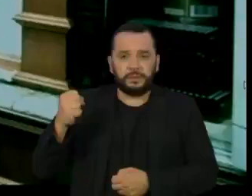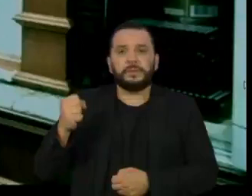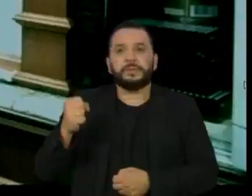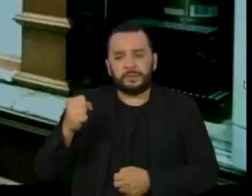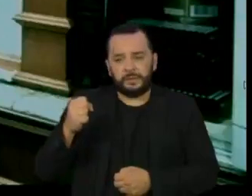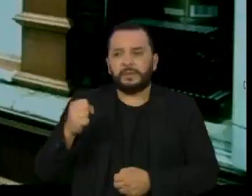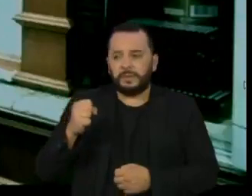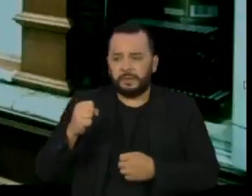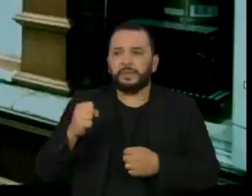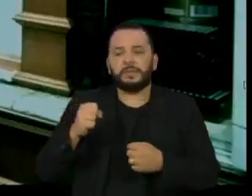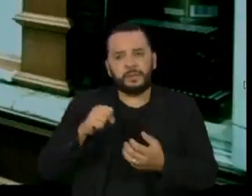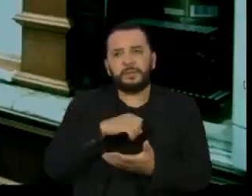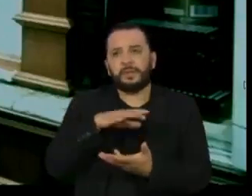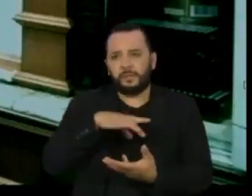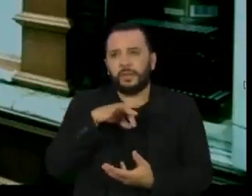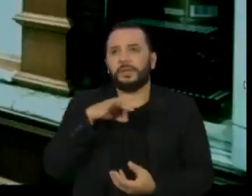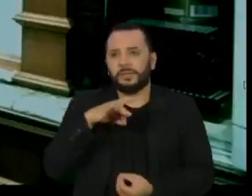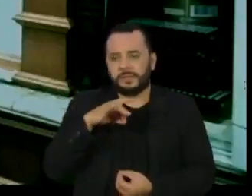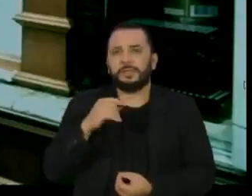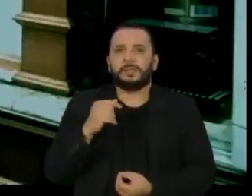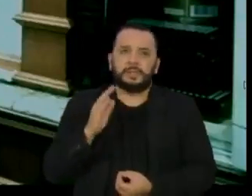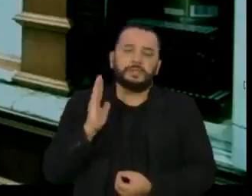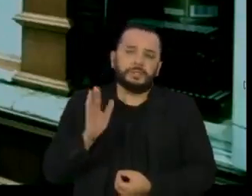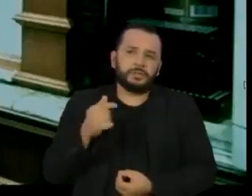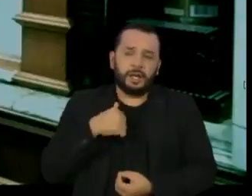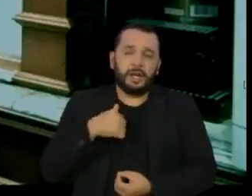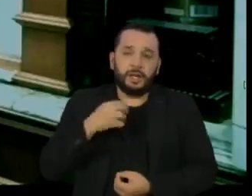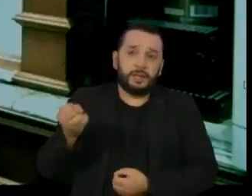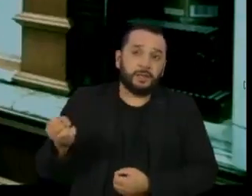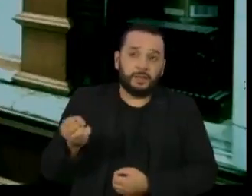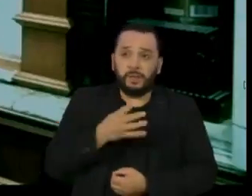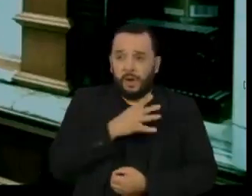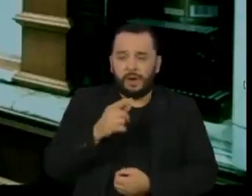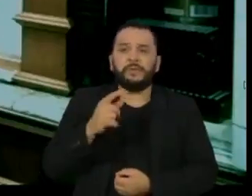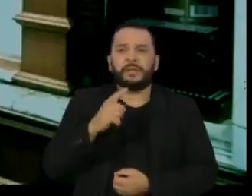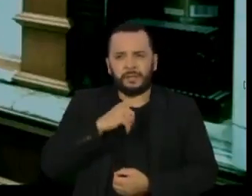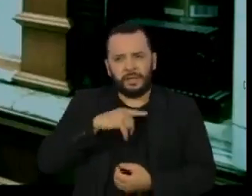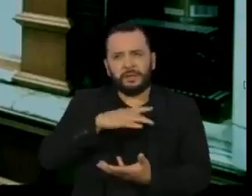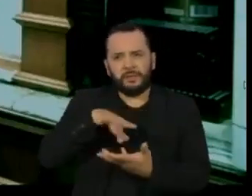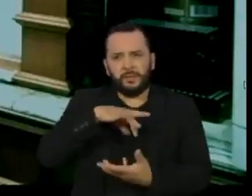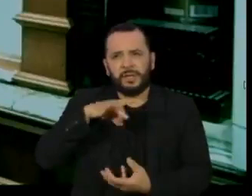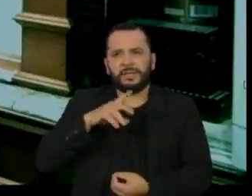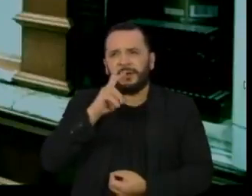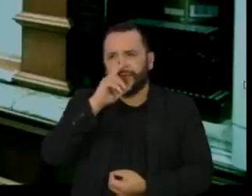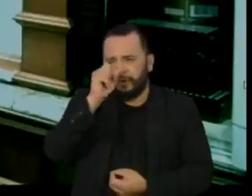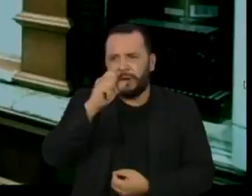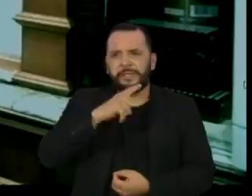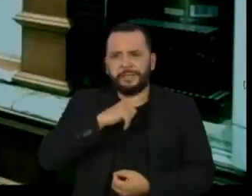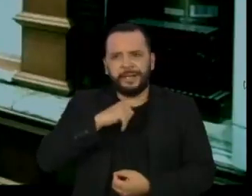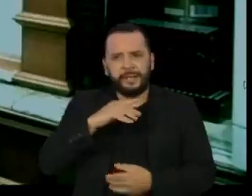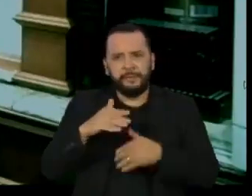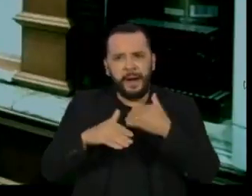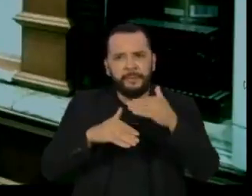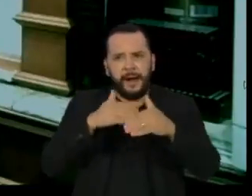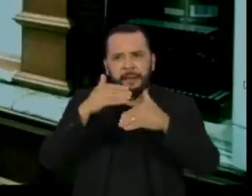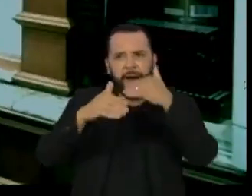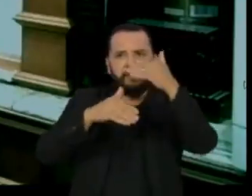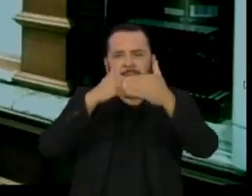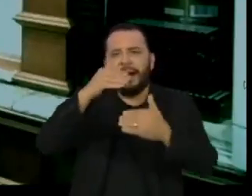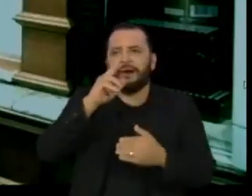ela veio sendo robustecida, veio sendo amadurecida e assim está. E as